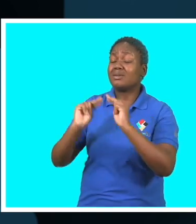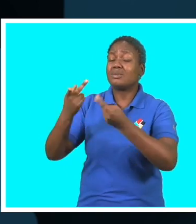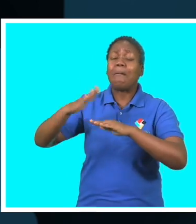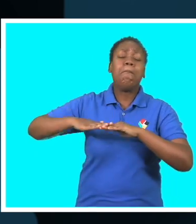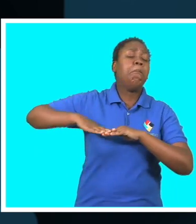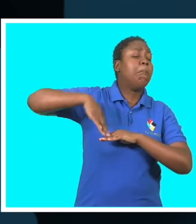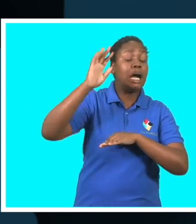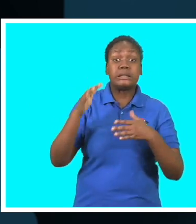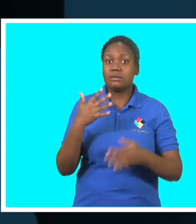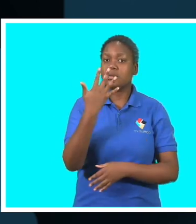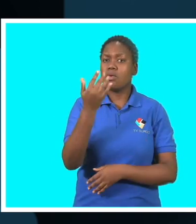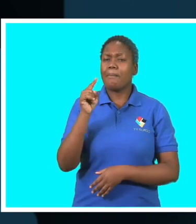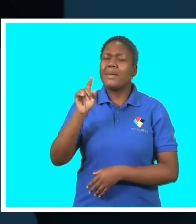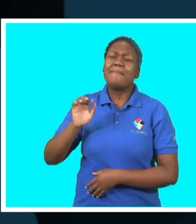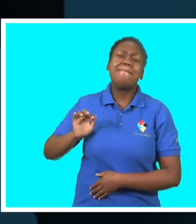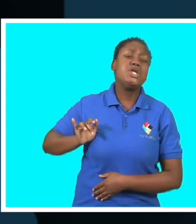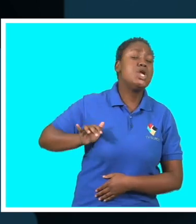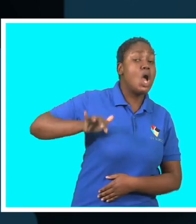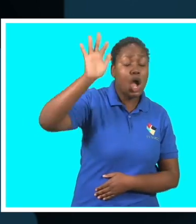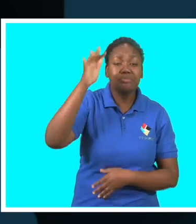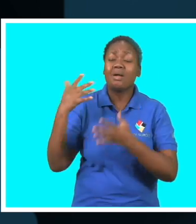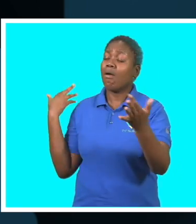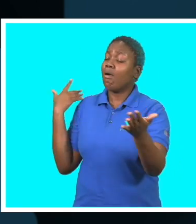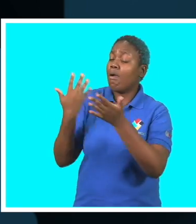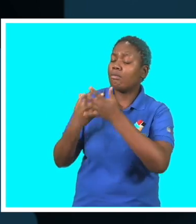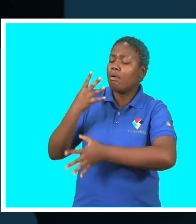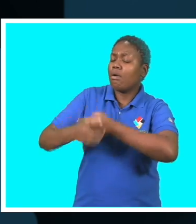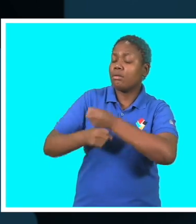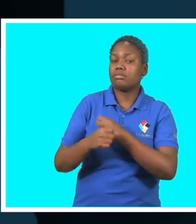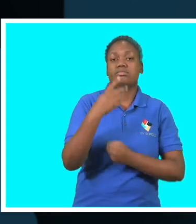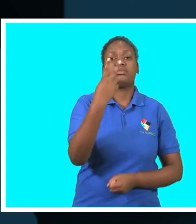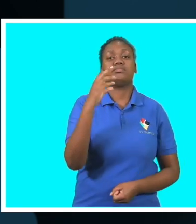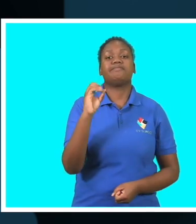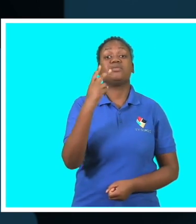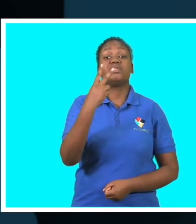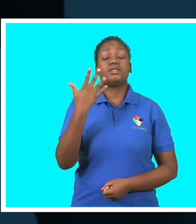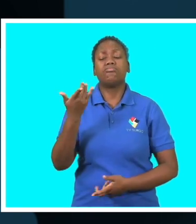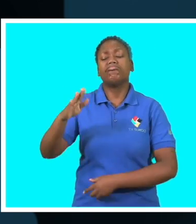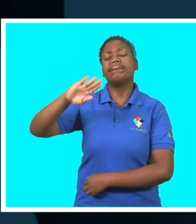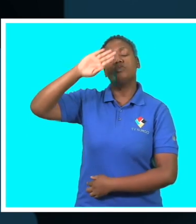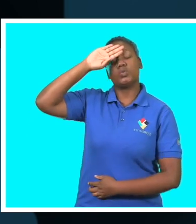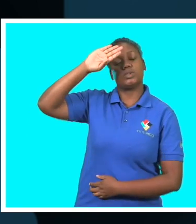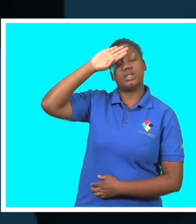Estima-se que em 2025 ocorrerão mais de 5 mil novos casos desta doença.